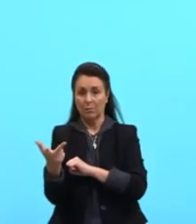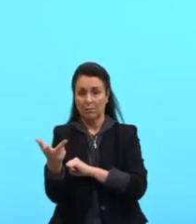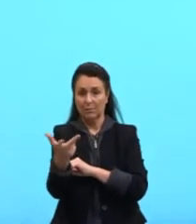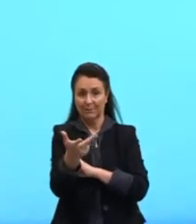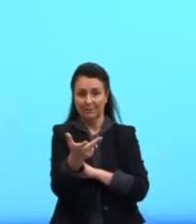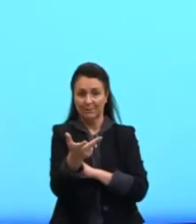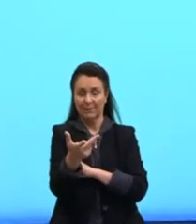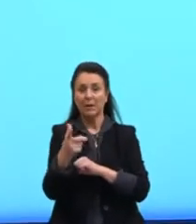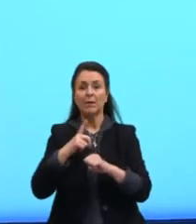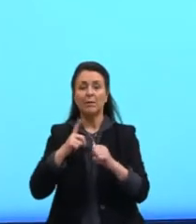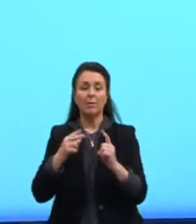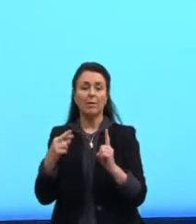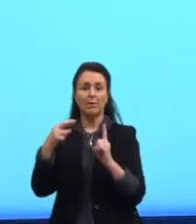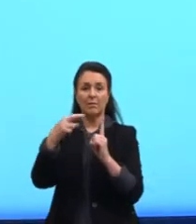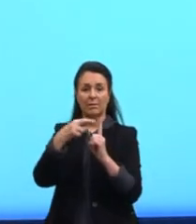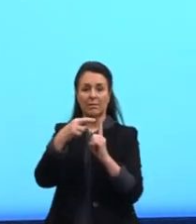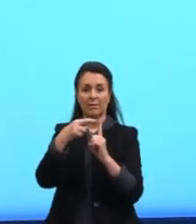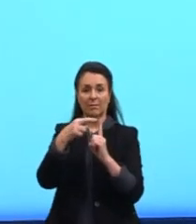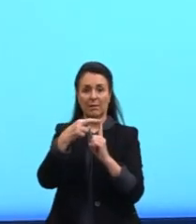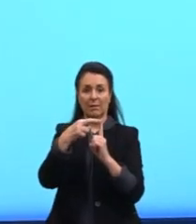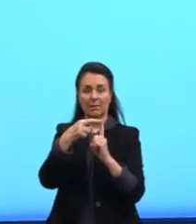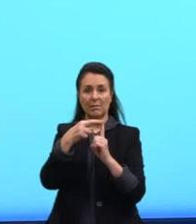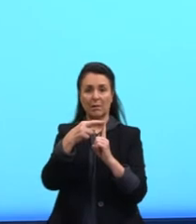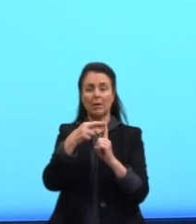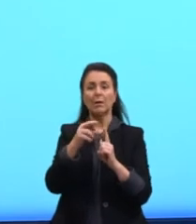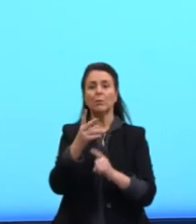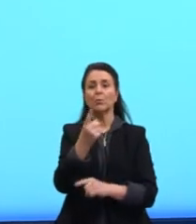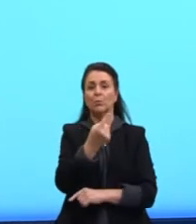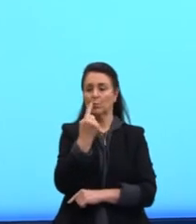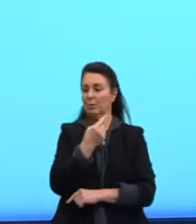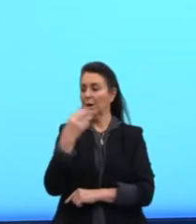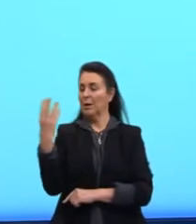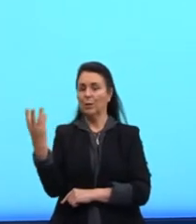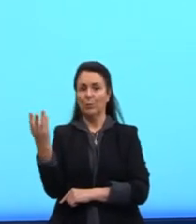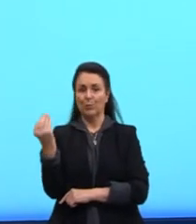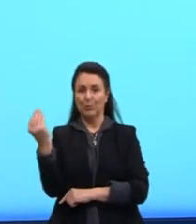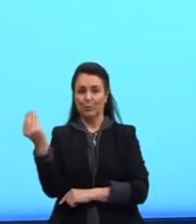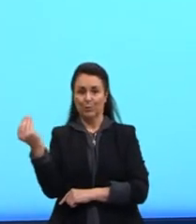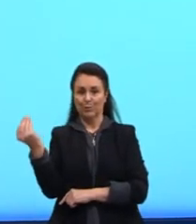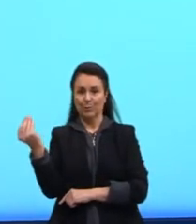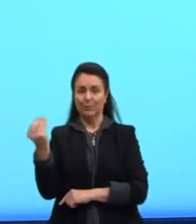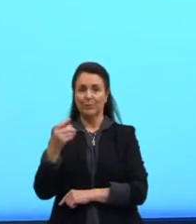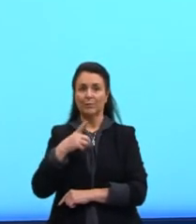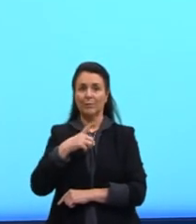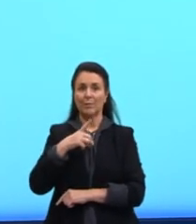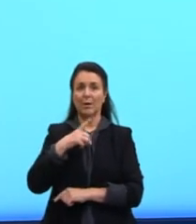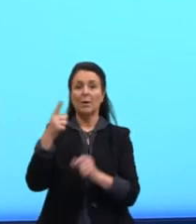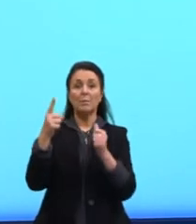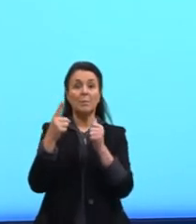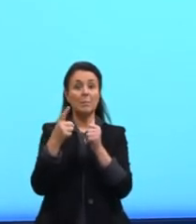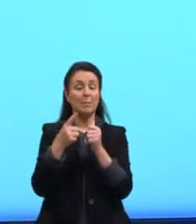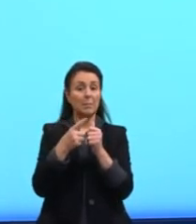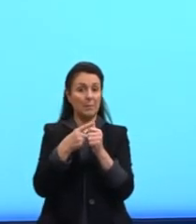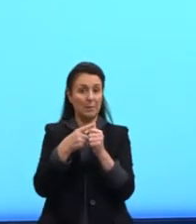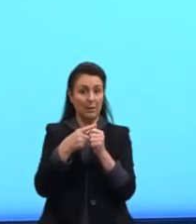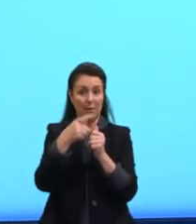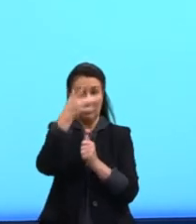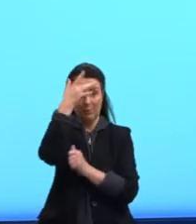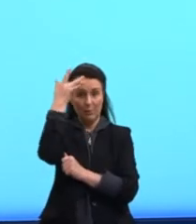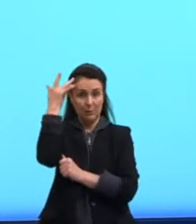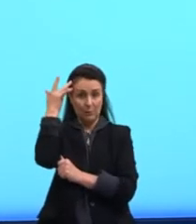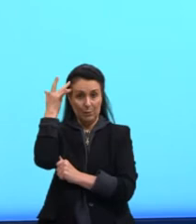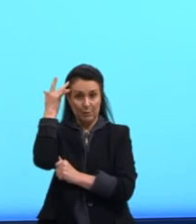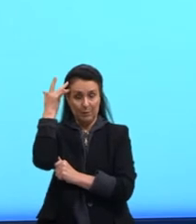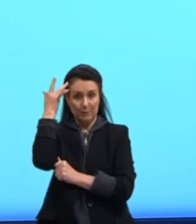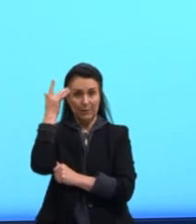E a referência deles do singular e do plural. Então, I. I é a primeira pessoa. A